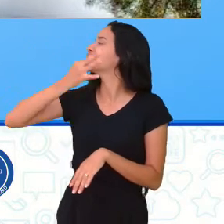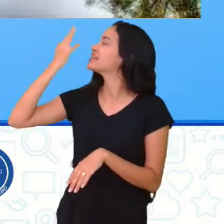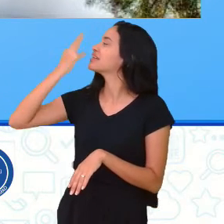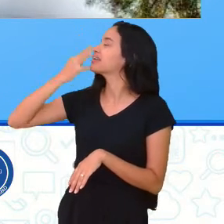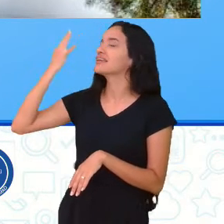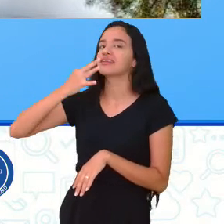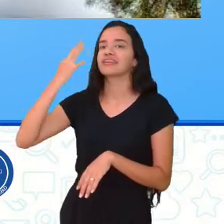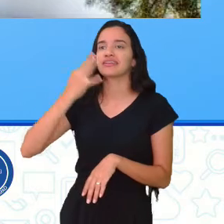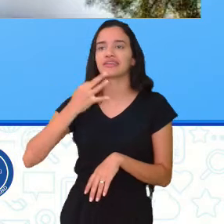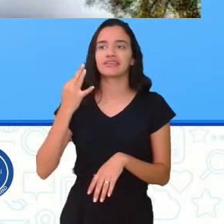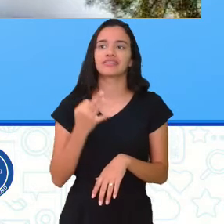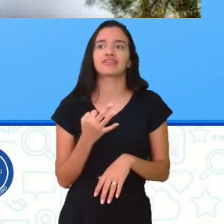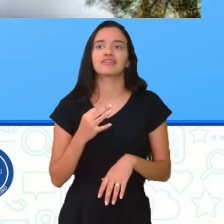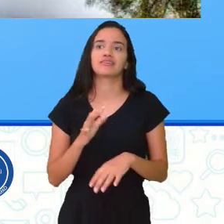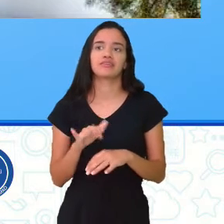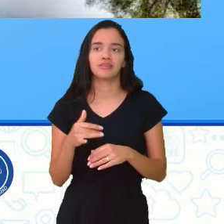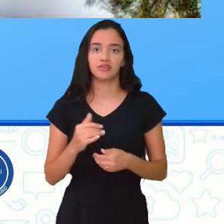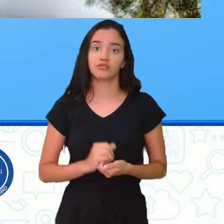ponte aí.